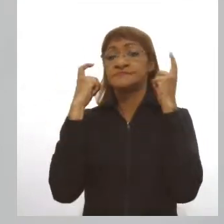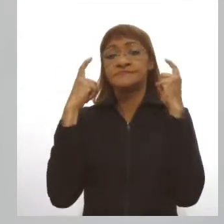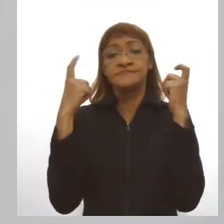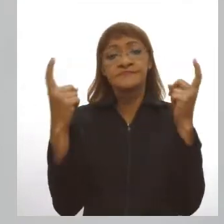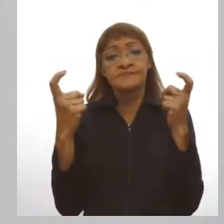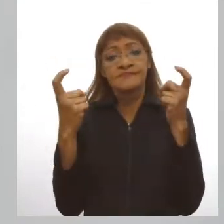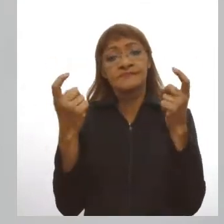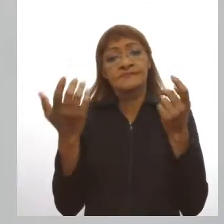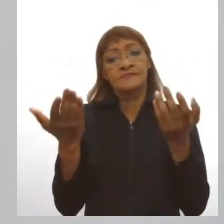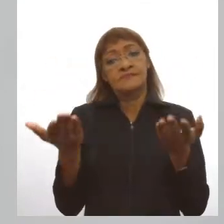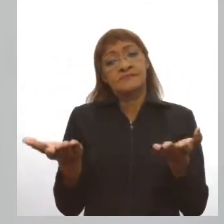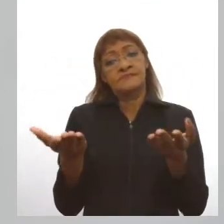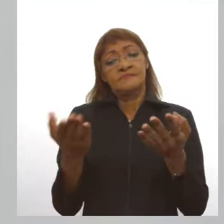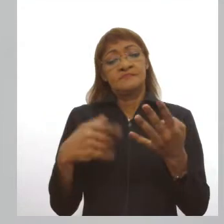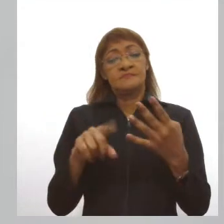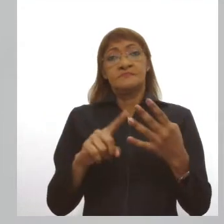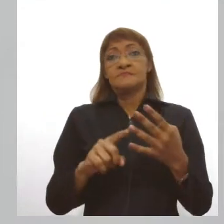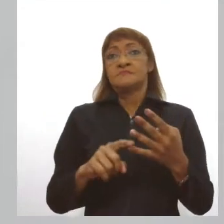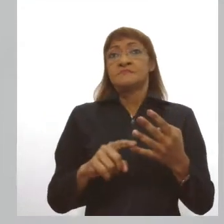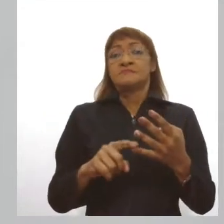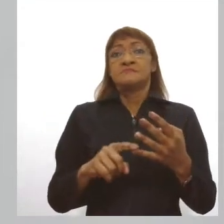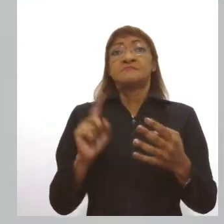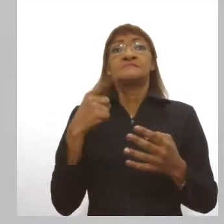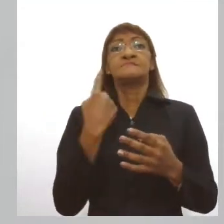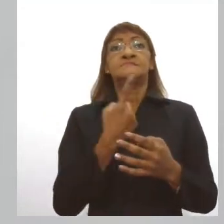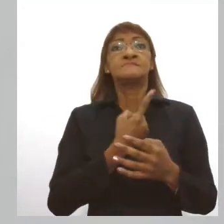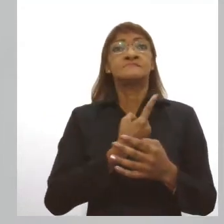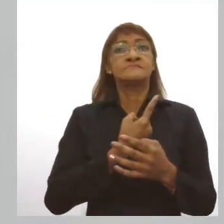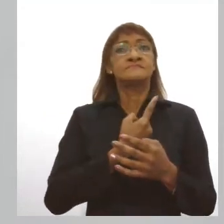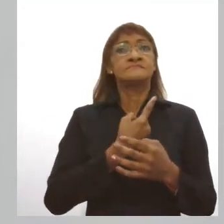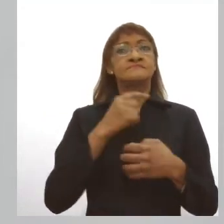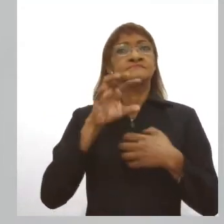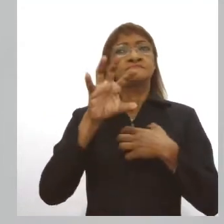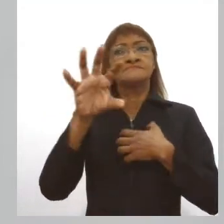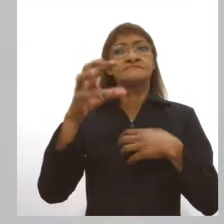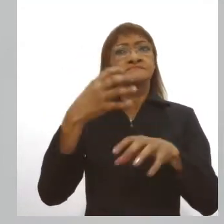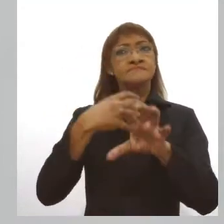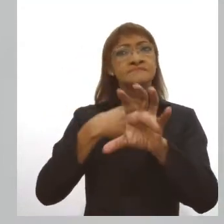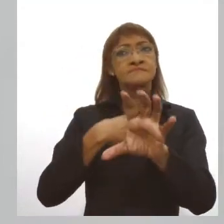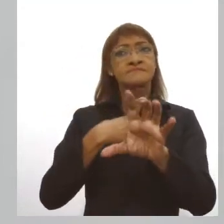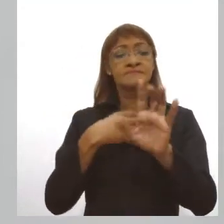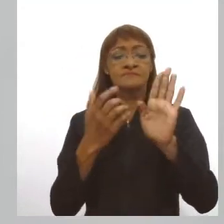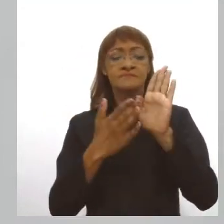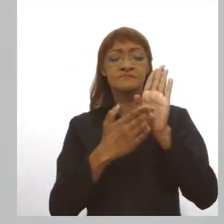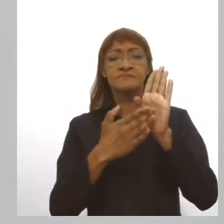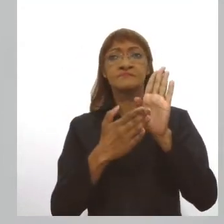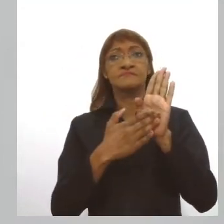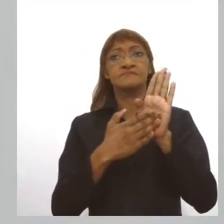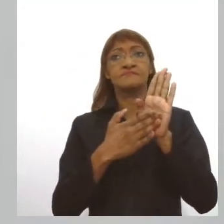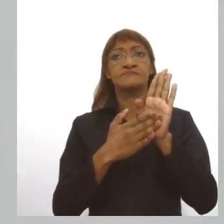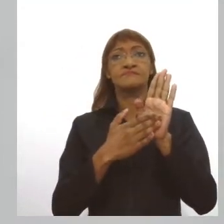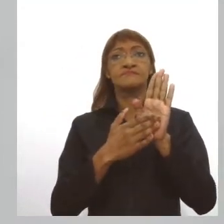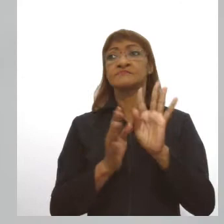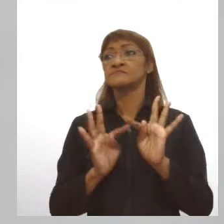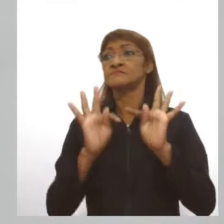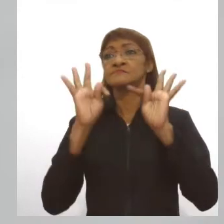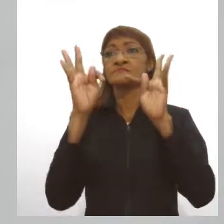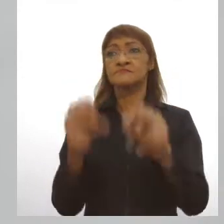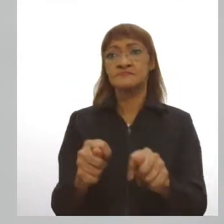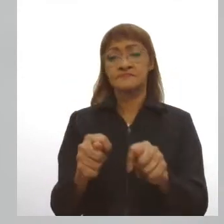Então, a gente precisa pensar na empatia como uma proposta de todos. E todos, não apenas